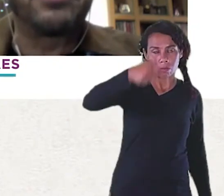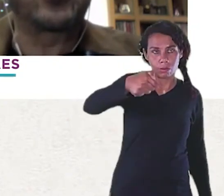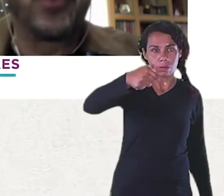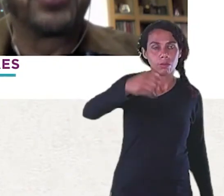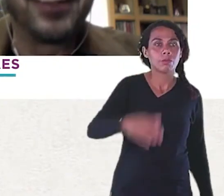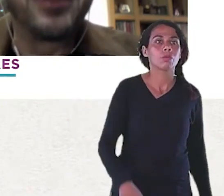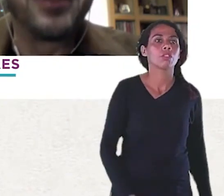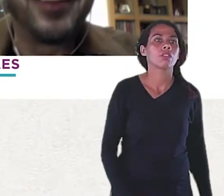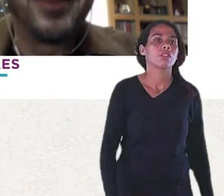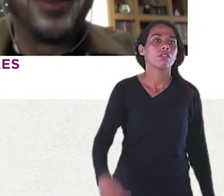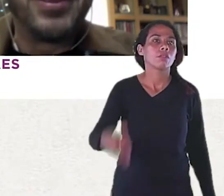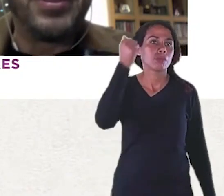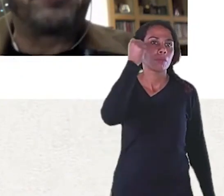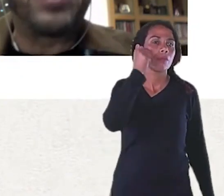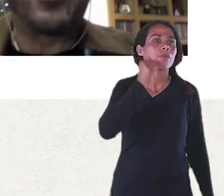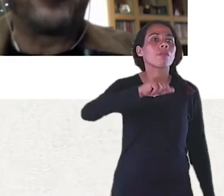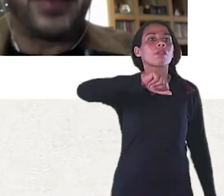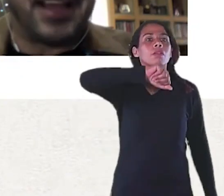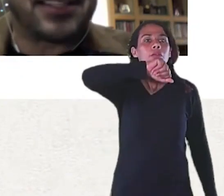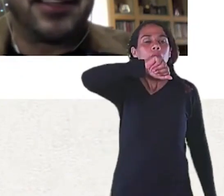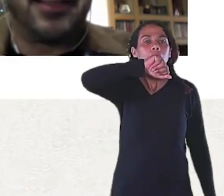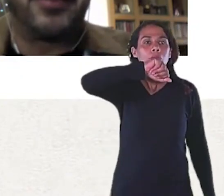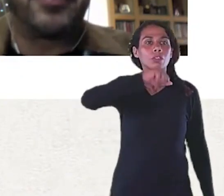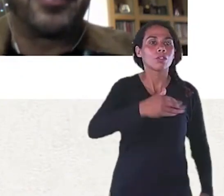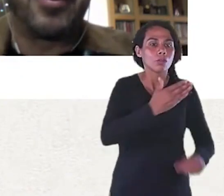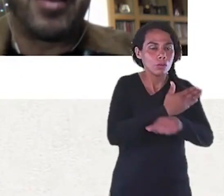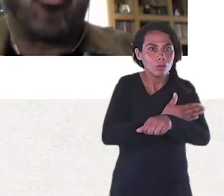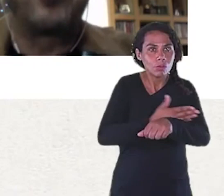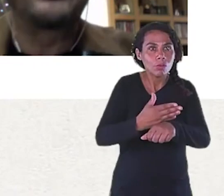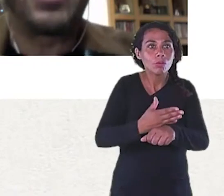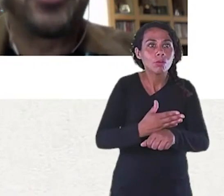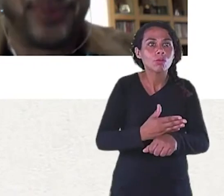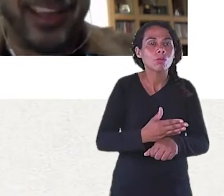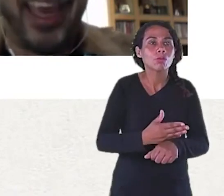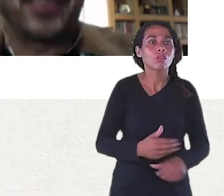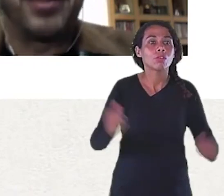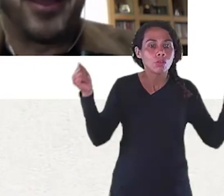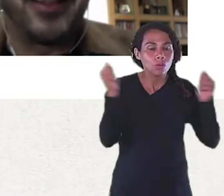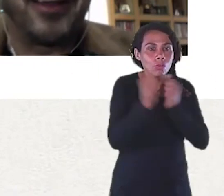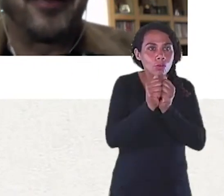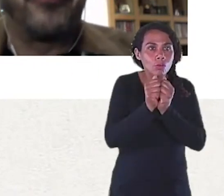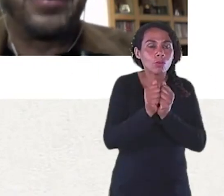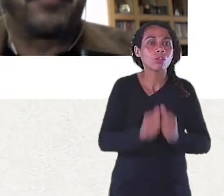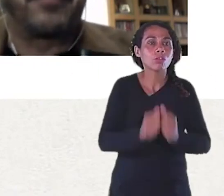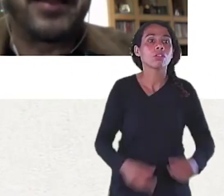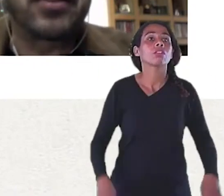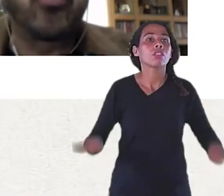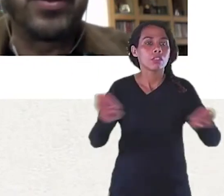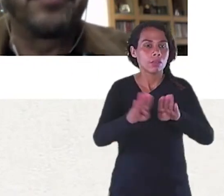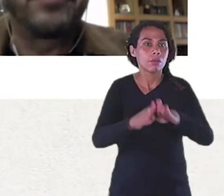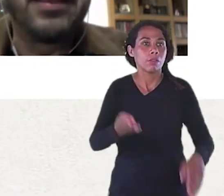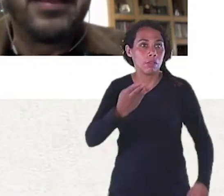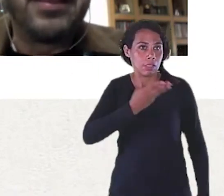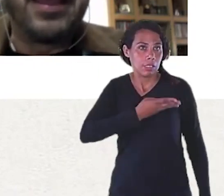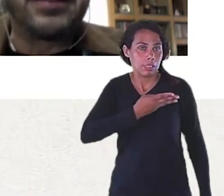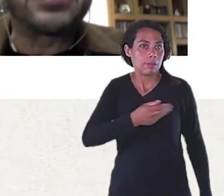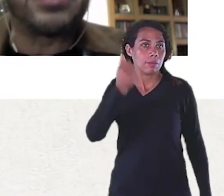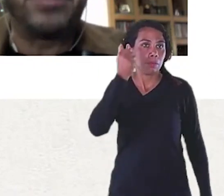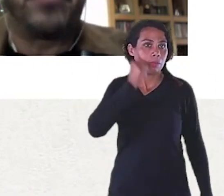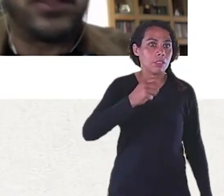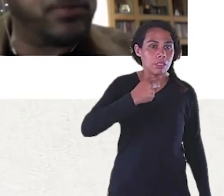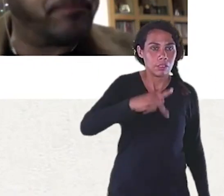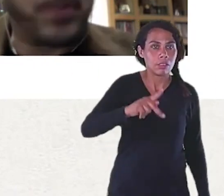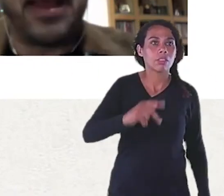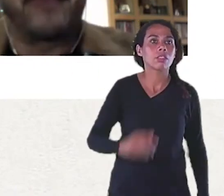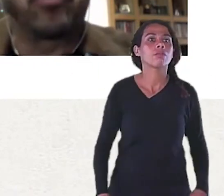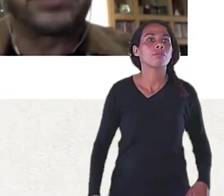dela Para fazer biscoito E para que eu ficasse Acomodado Quieto Naquela velha Padaria escura Ela